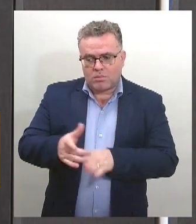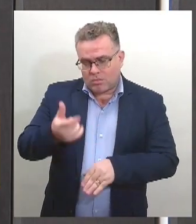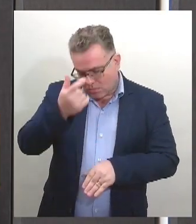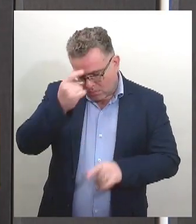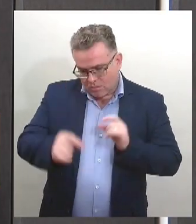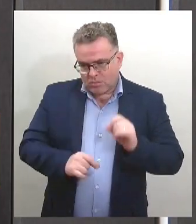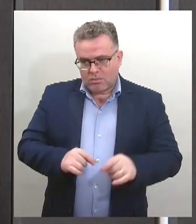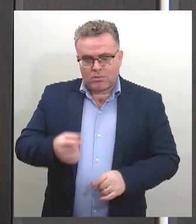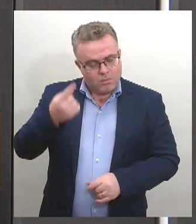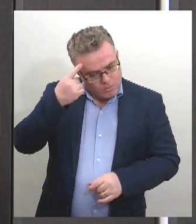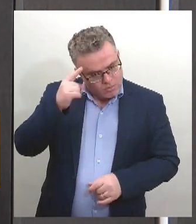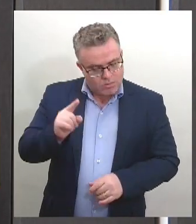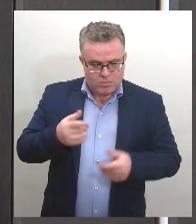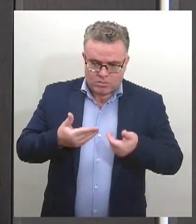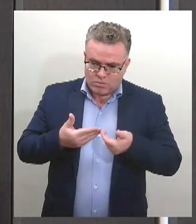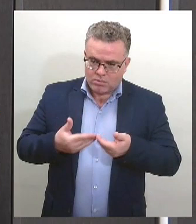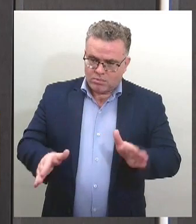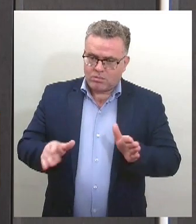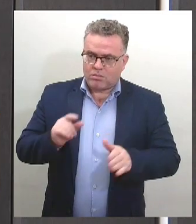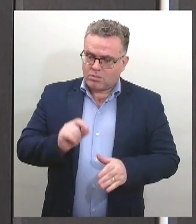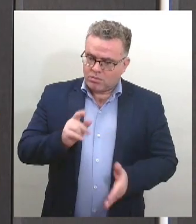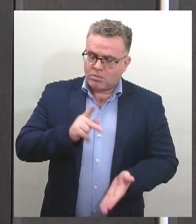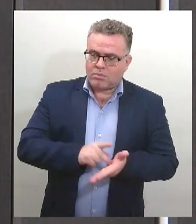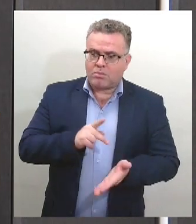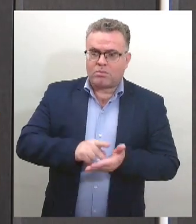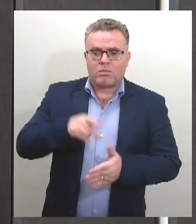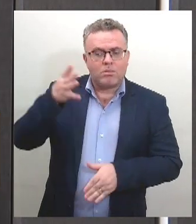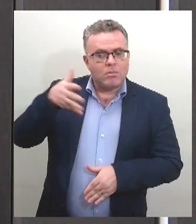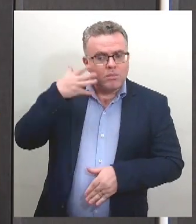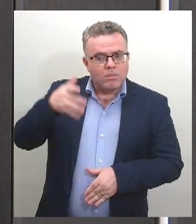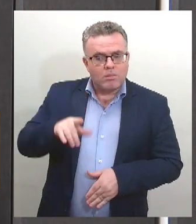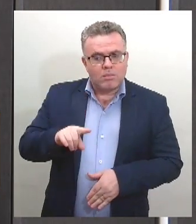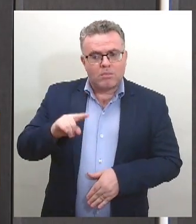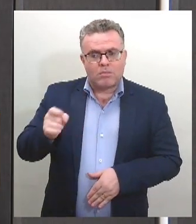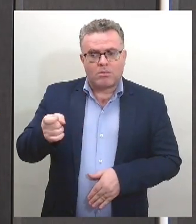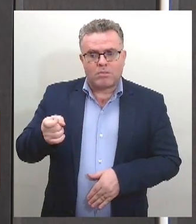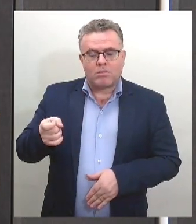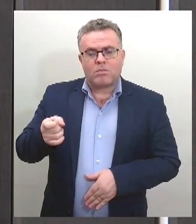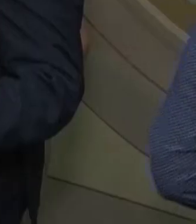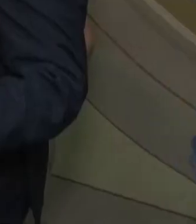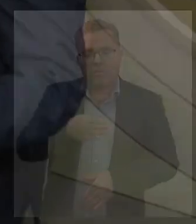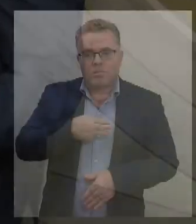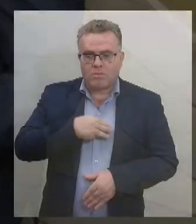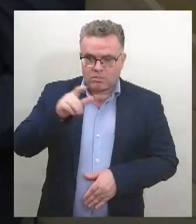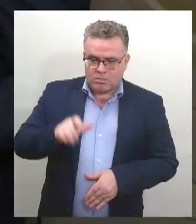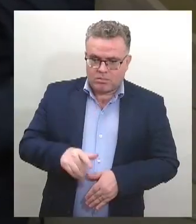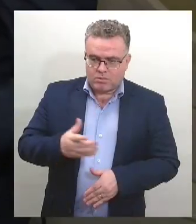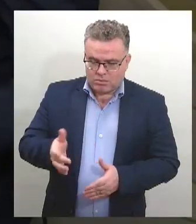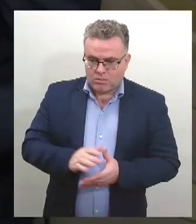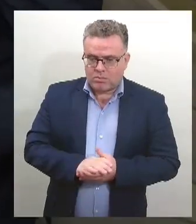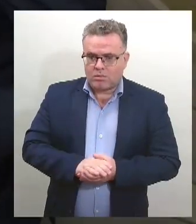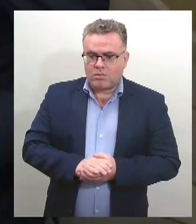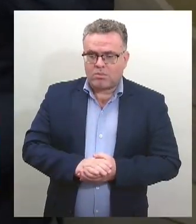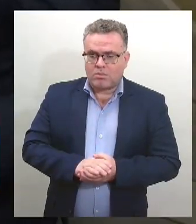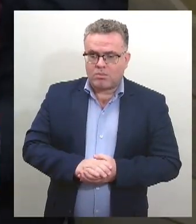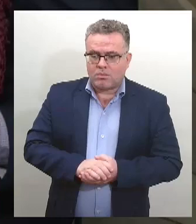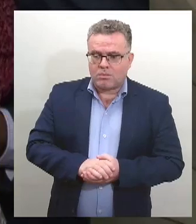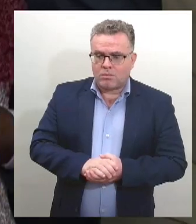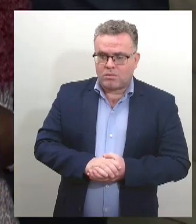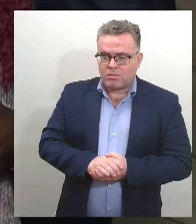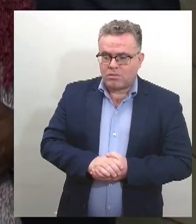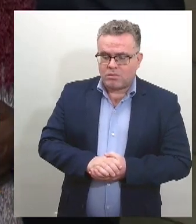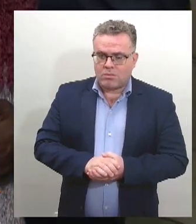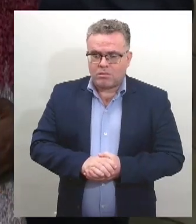abertura, foi realizada uma palestra com a ex-ministra Luiz Linda Valoá. Uma semana para